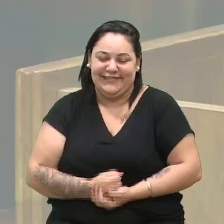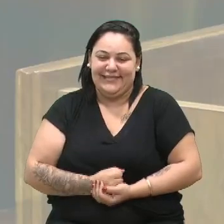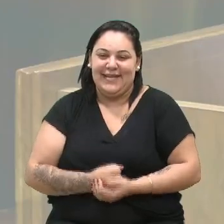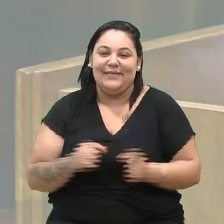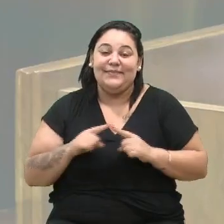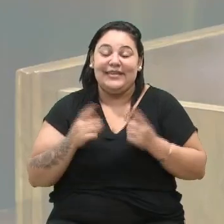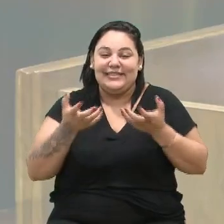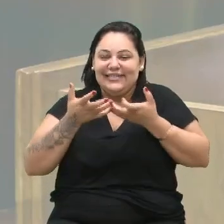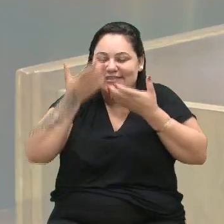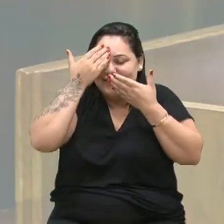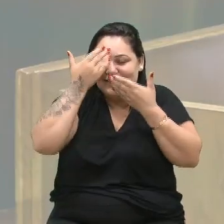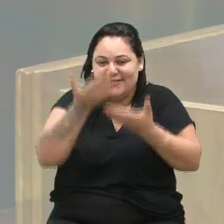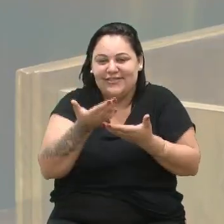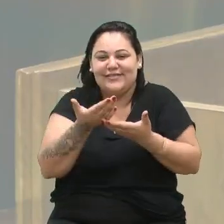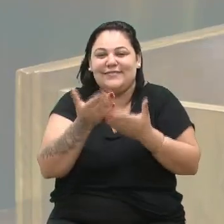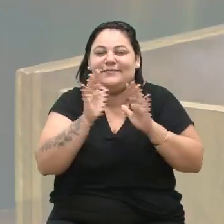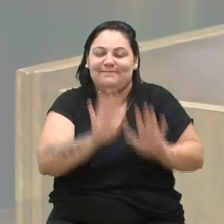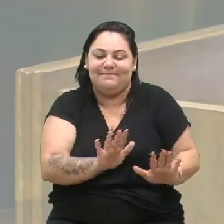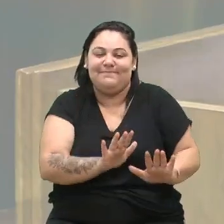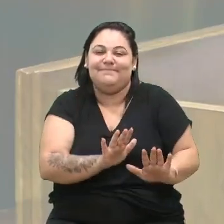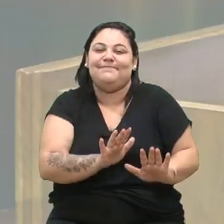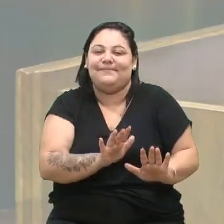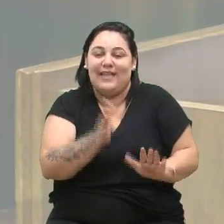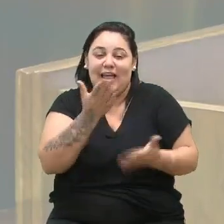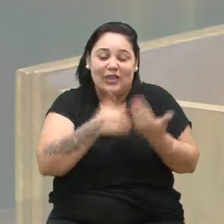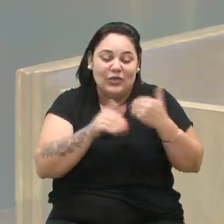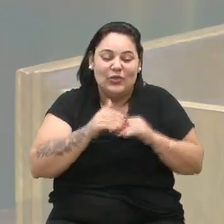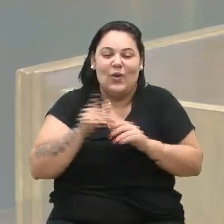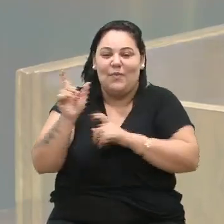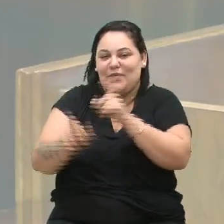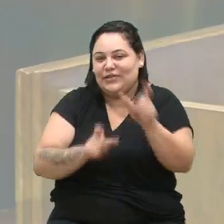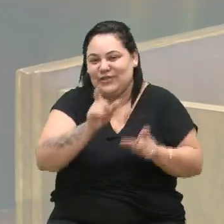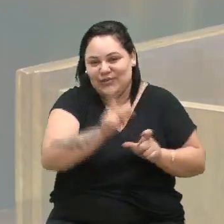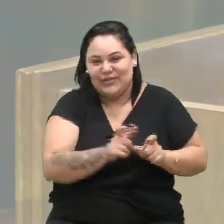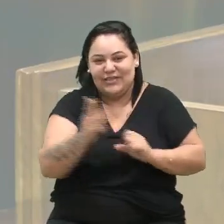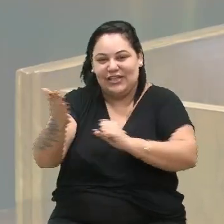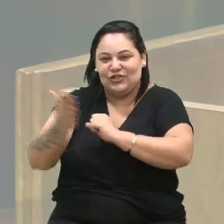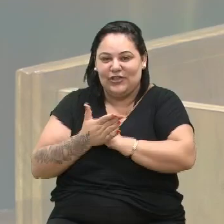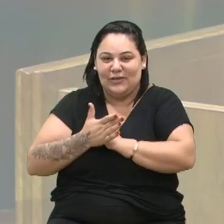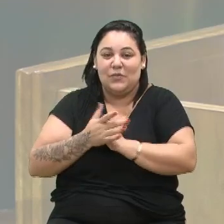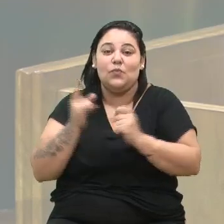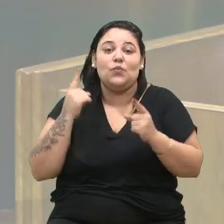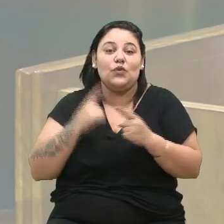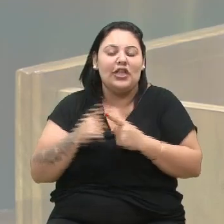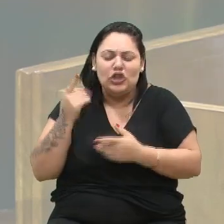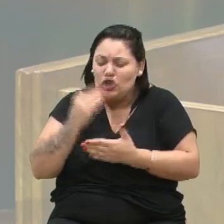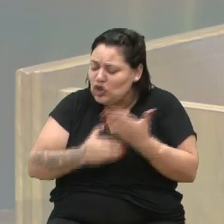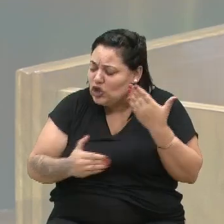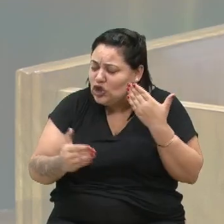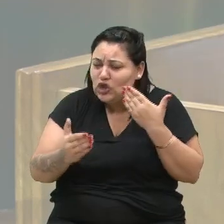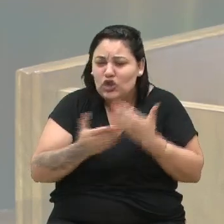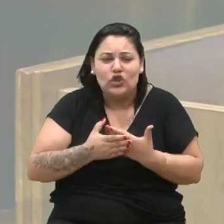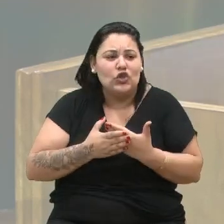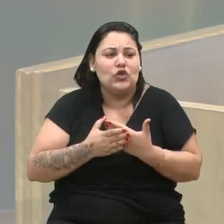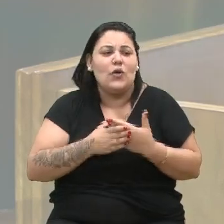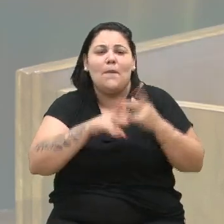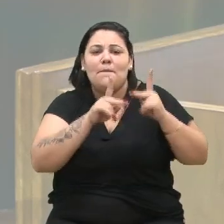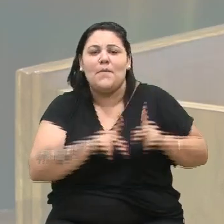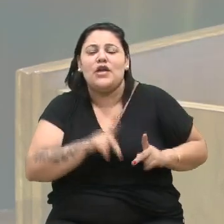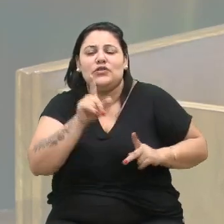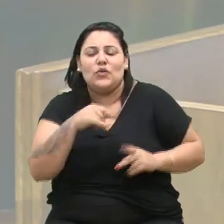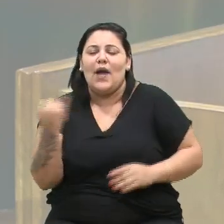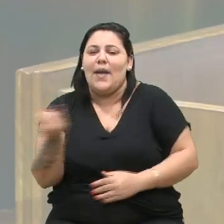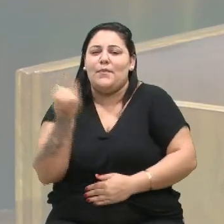agradecimento especial a todas as pessoas que nos ajudaram, porque todas são importantes. Não é porque a gente troca de